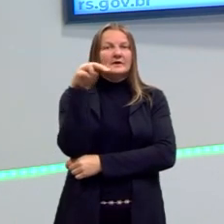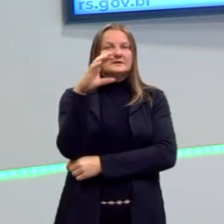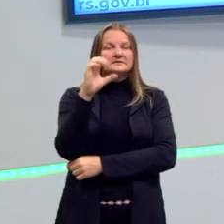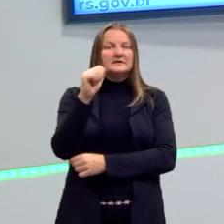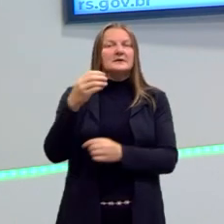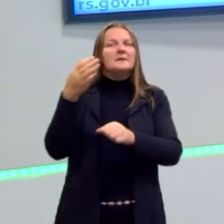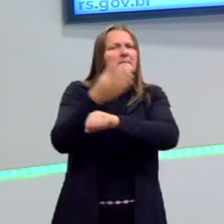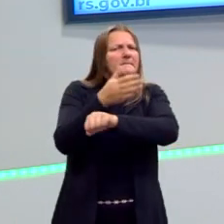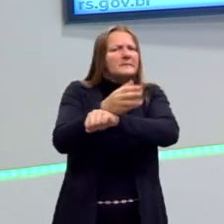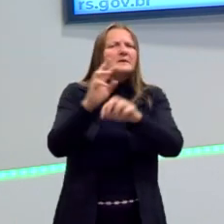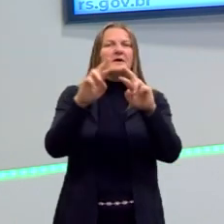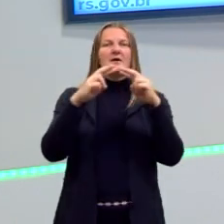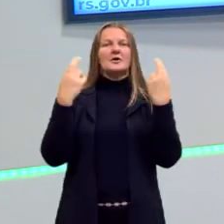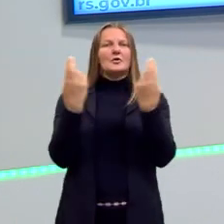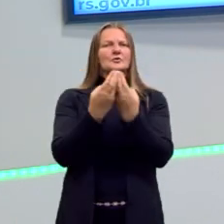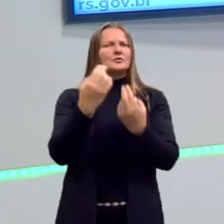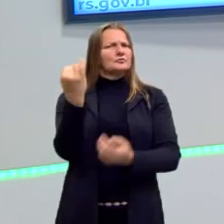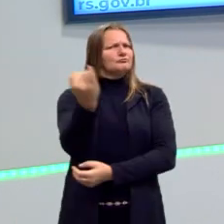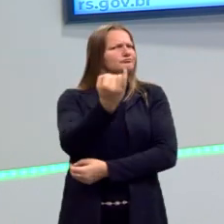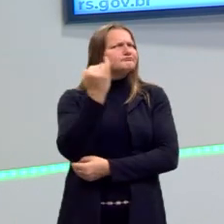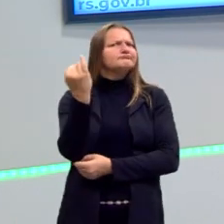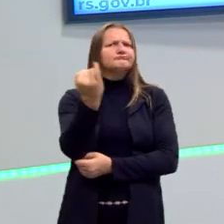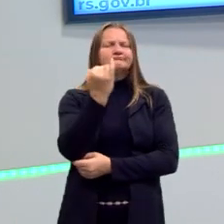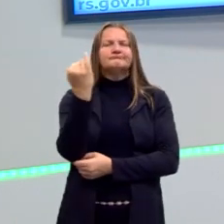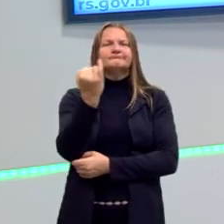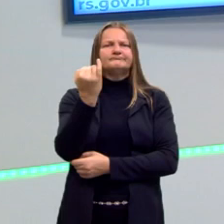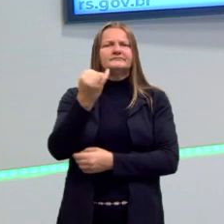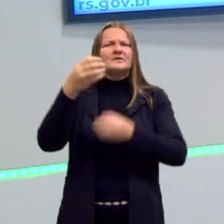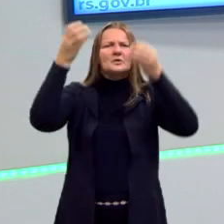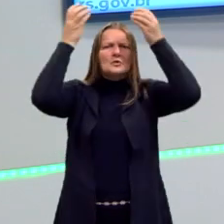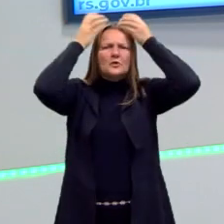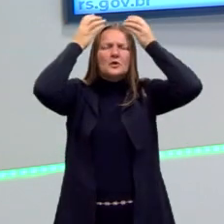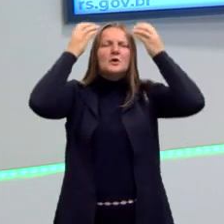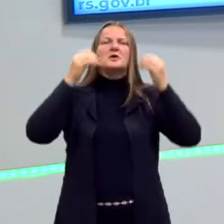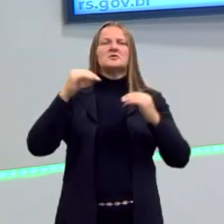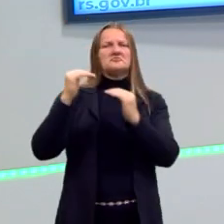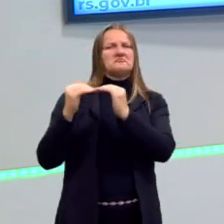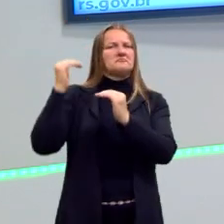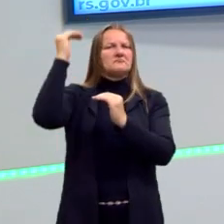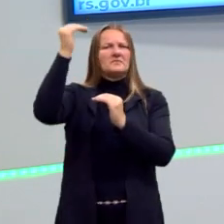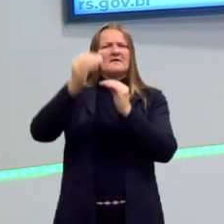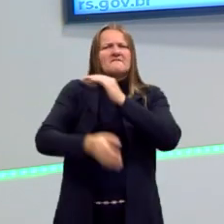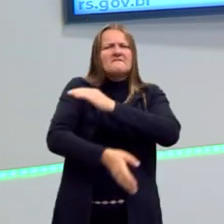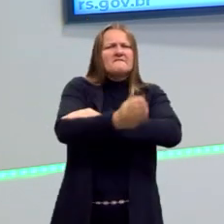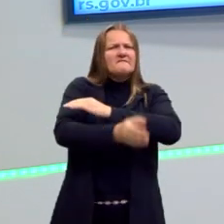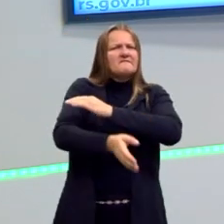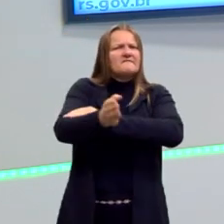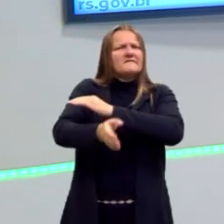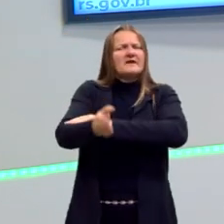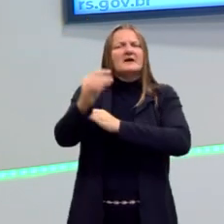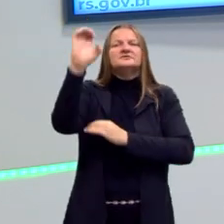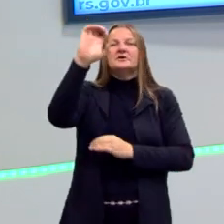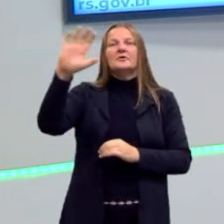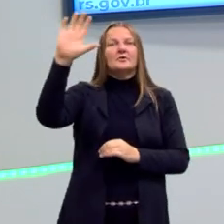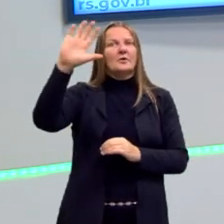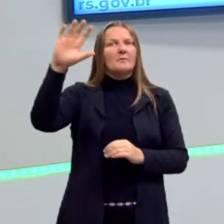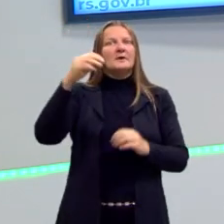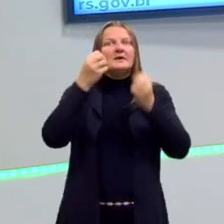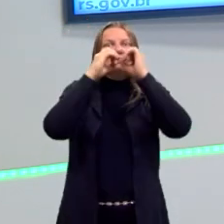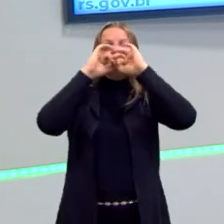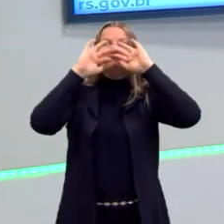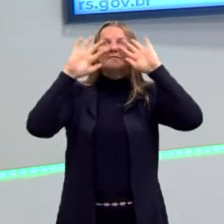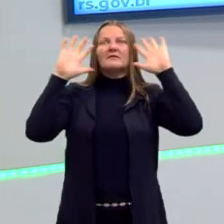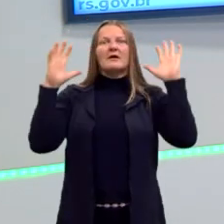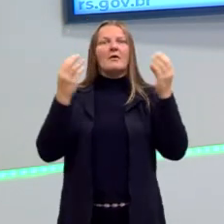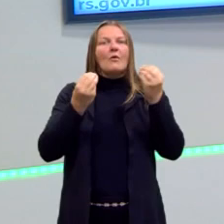participa de reuniões muito importantes, de reis, soberanos. Ele viaja por toda a Europa e ele entende como